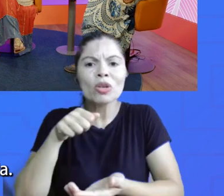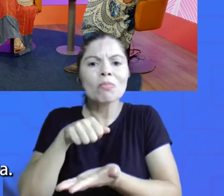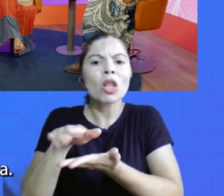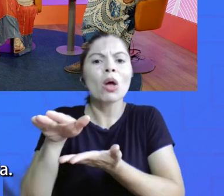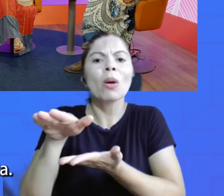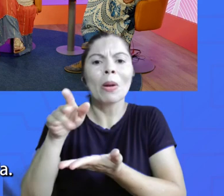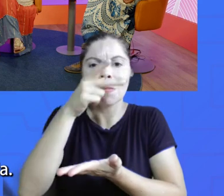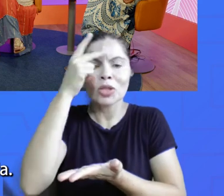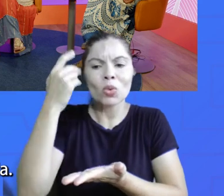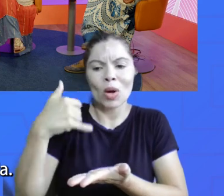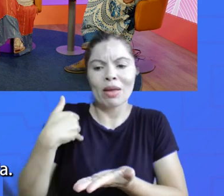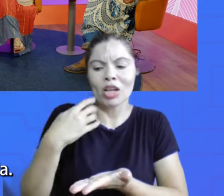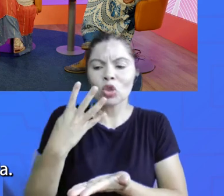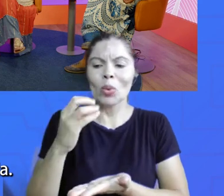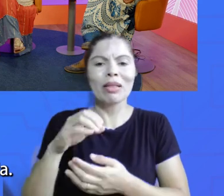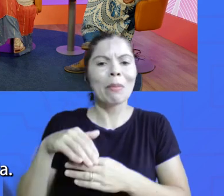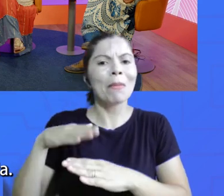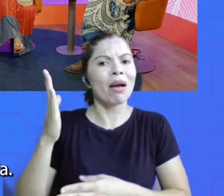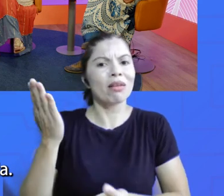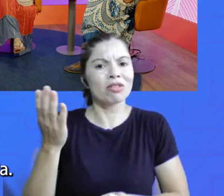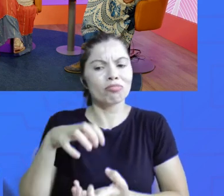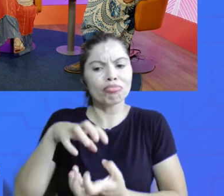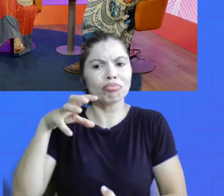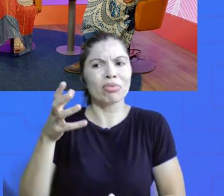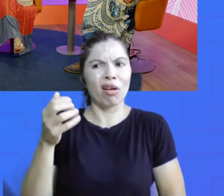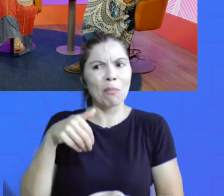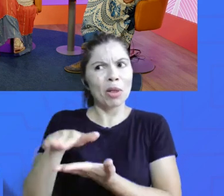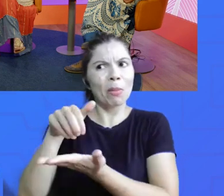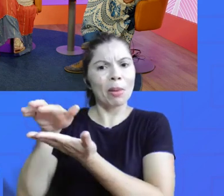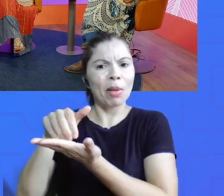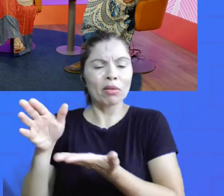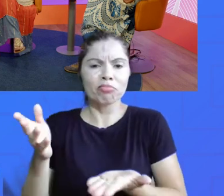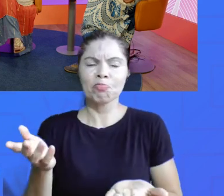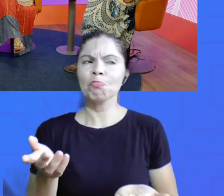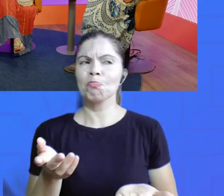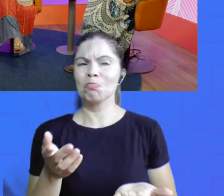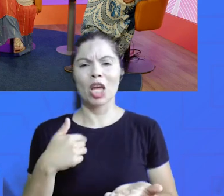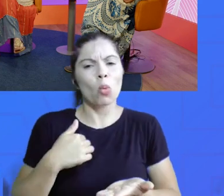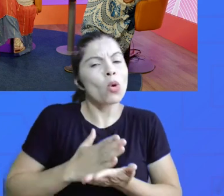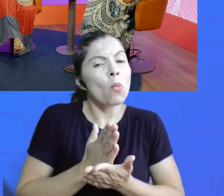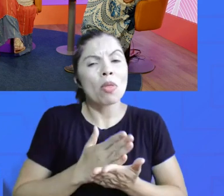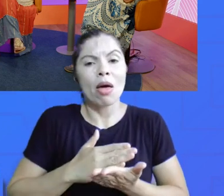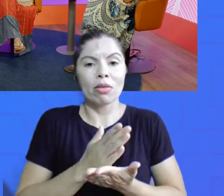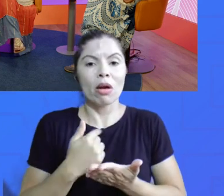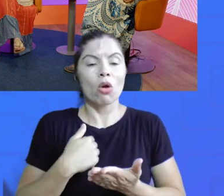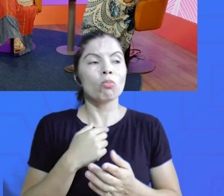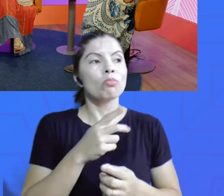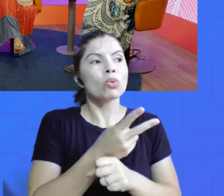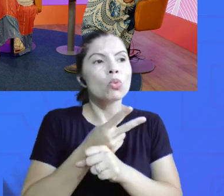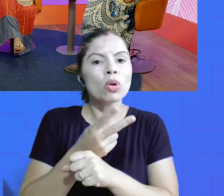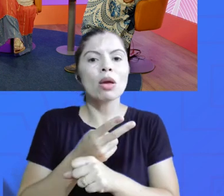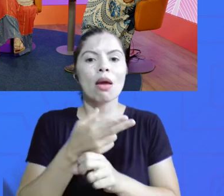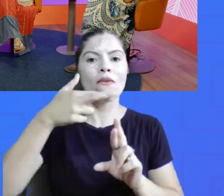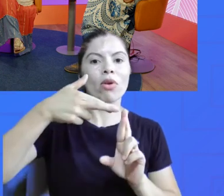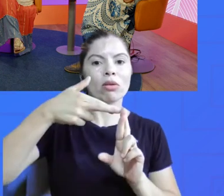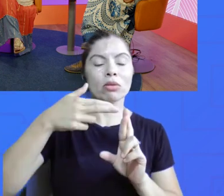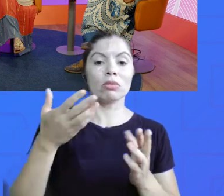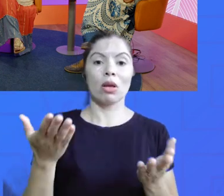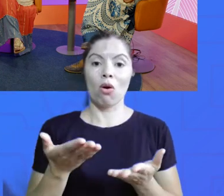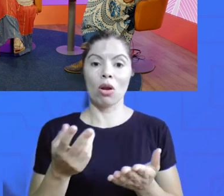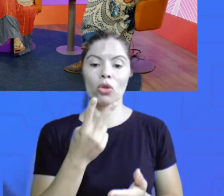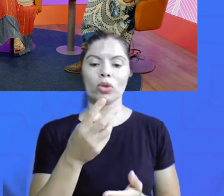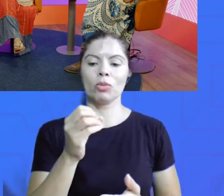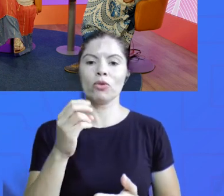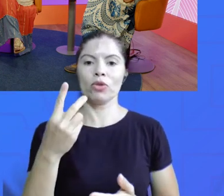através de aposentadoria compulsória. Aquilo me incomodou demais e eu fui buscar algumas referências. E agora, em 2021, na